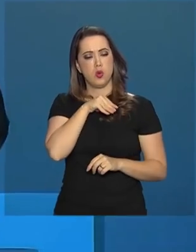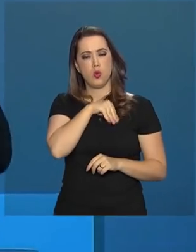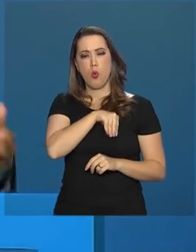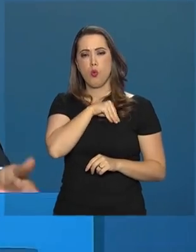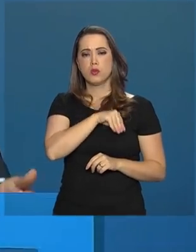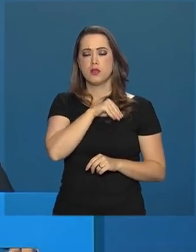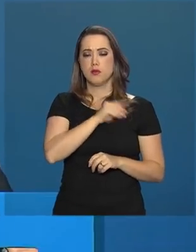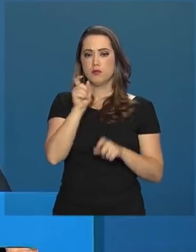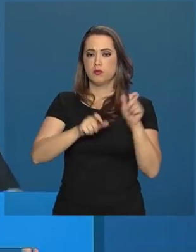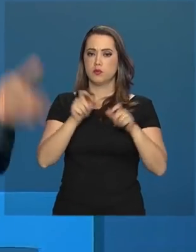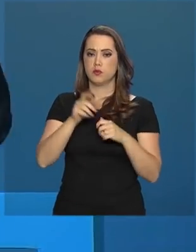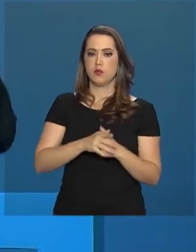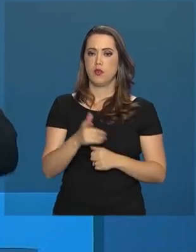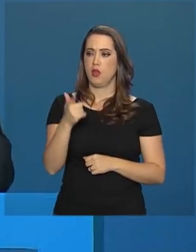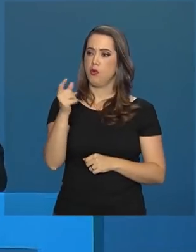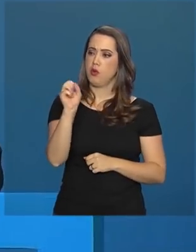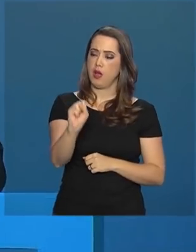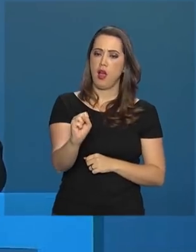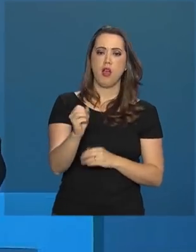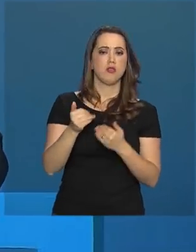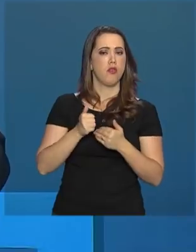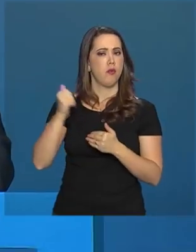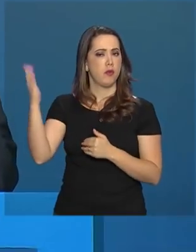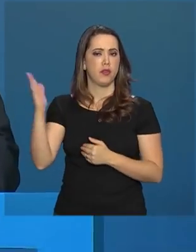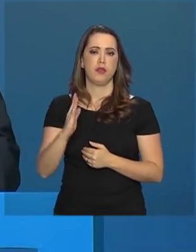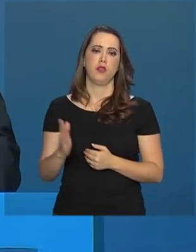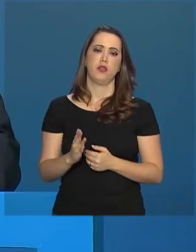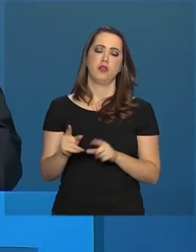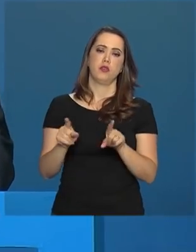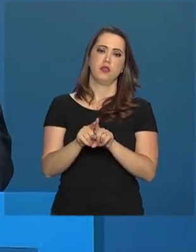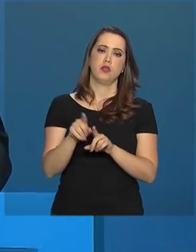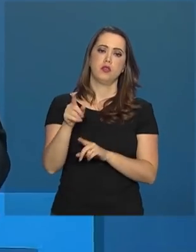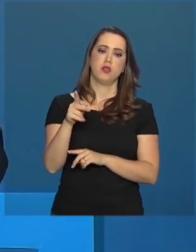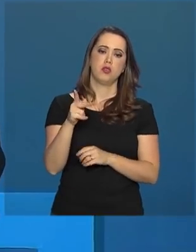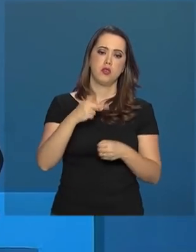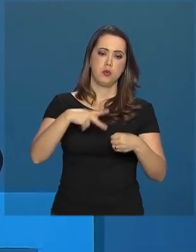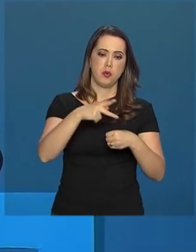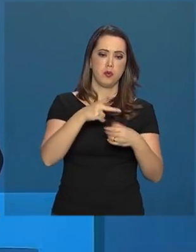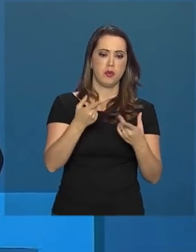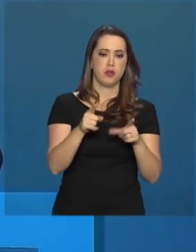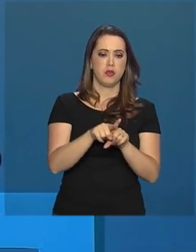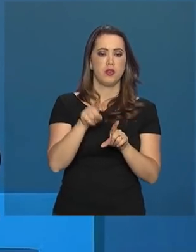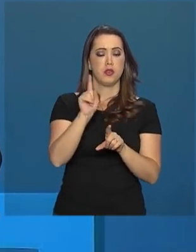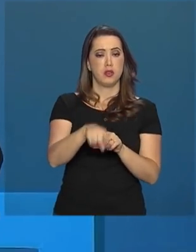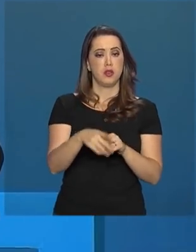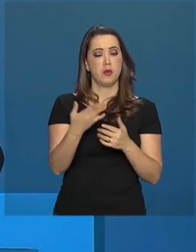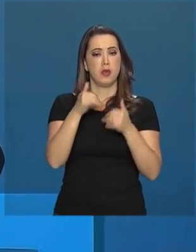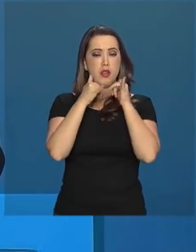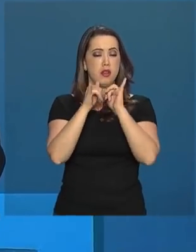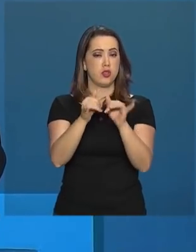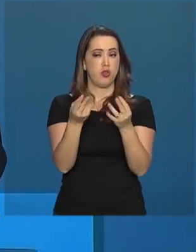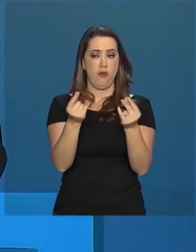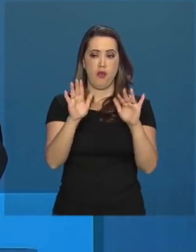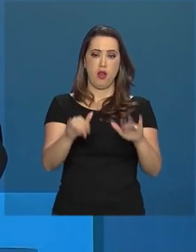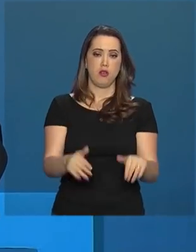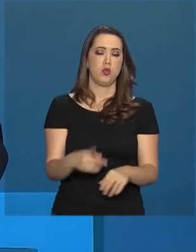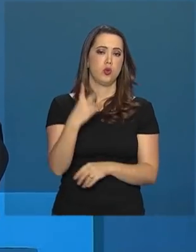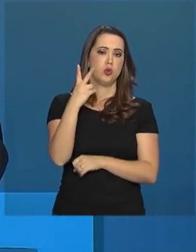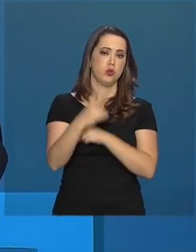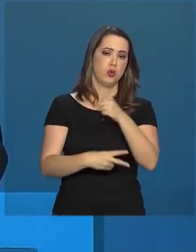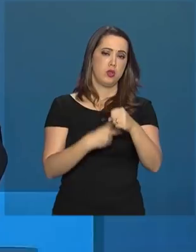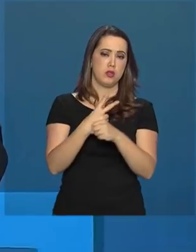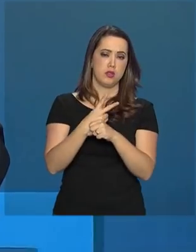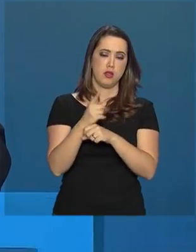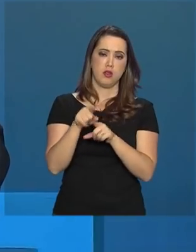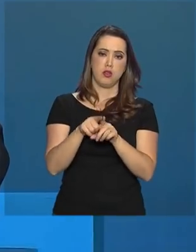o gás para fora, nós vamos botar o petróleo para fora. Já existe um programa também que nós estamos fazendo o choque da energia barata. Daqui a dois anos, o